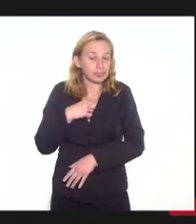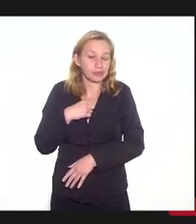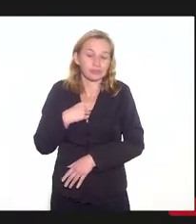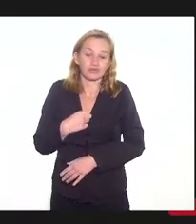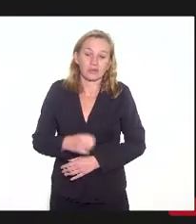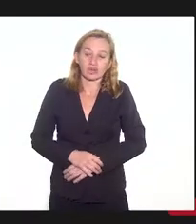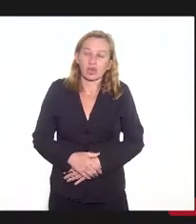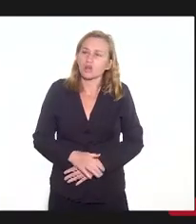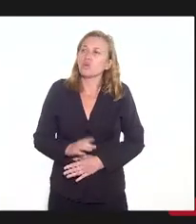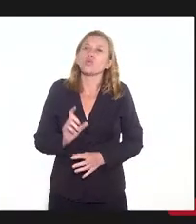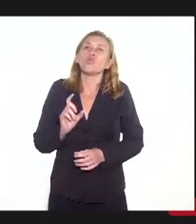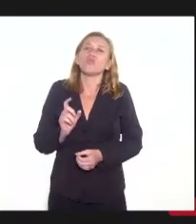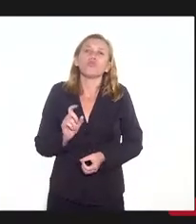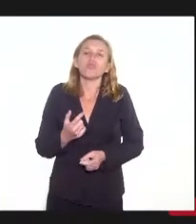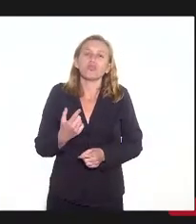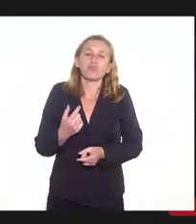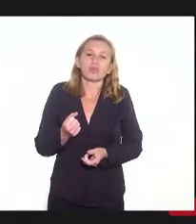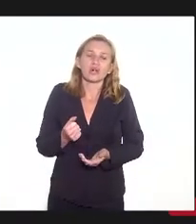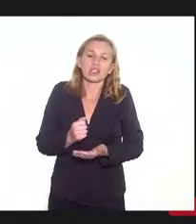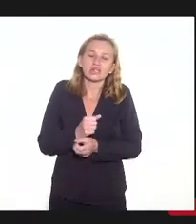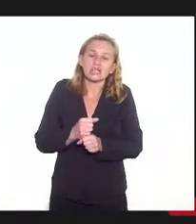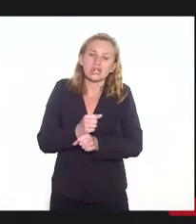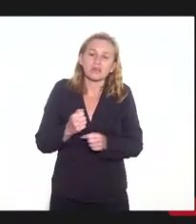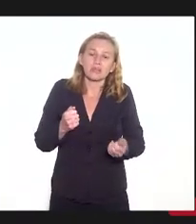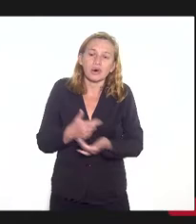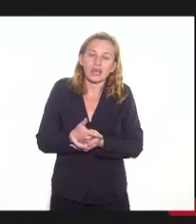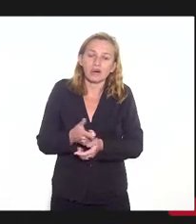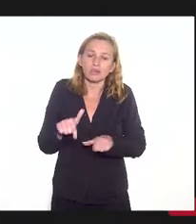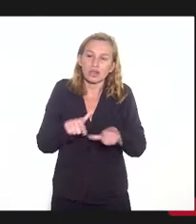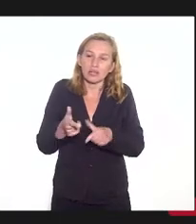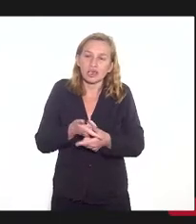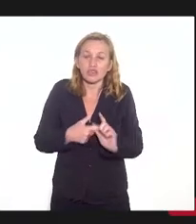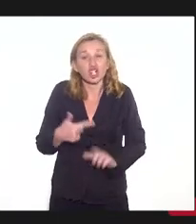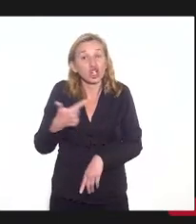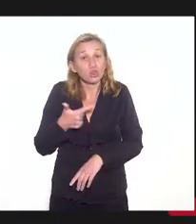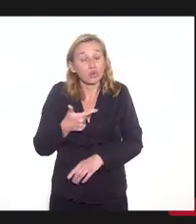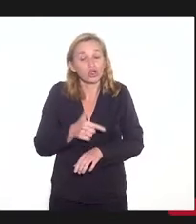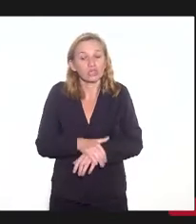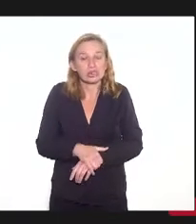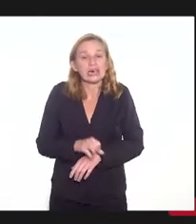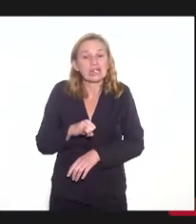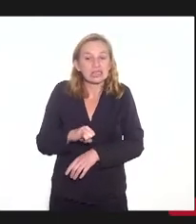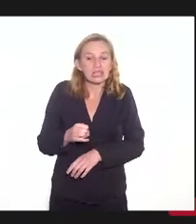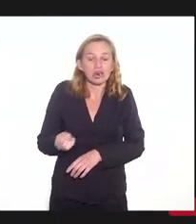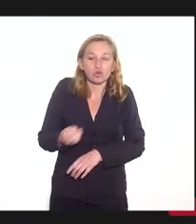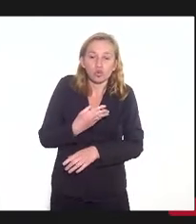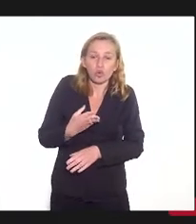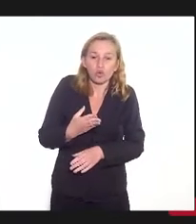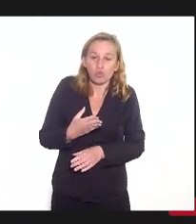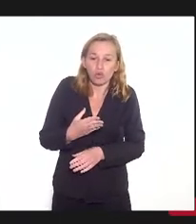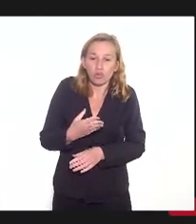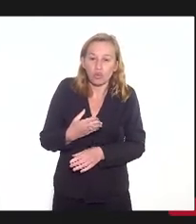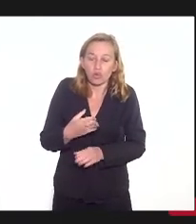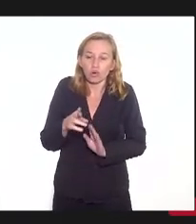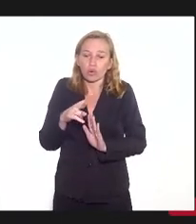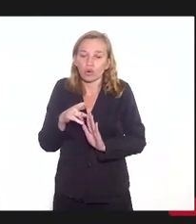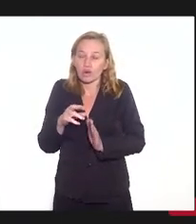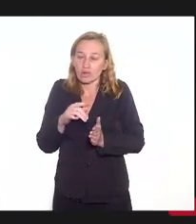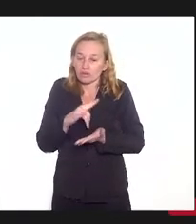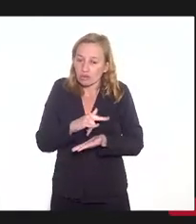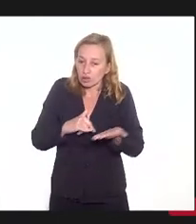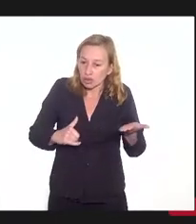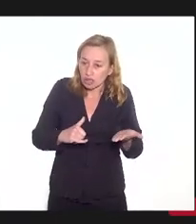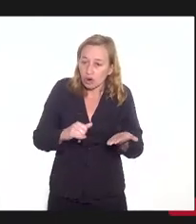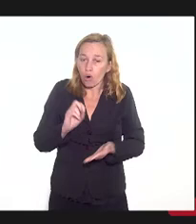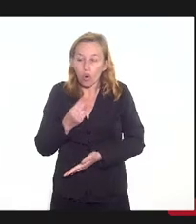gente esse ano pagar serviço da dívida, dois? Dois. Se nós estamos no novo regime ou não. No meu entendimento, estamos.